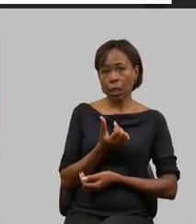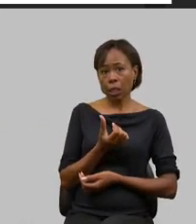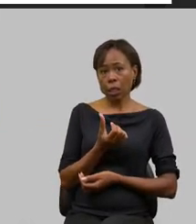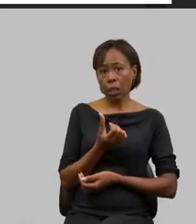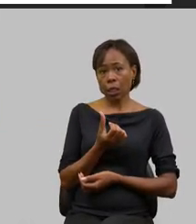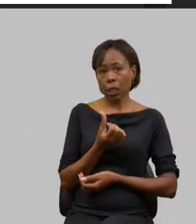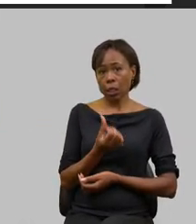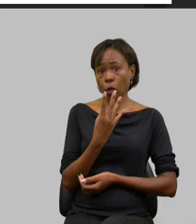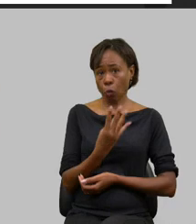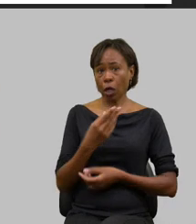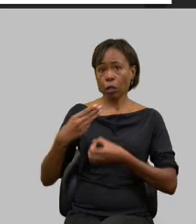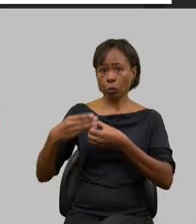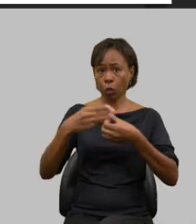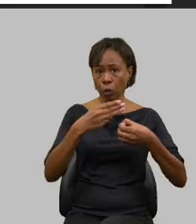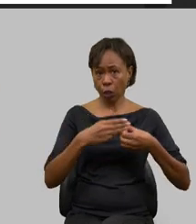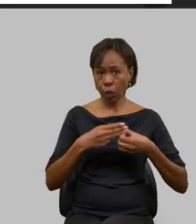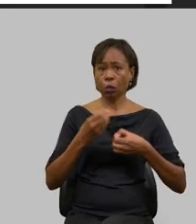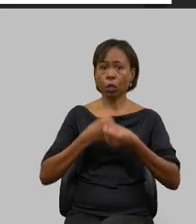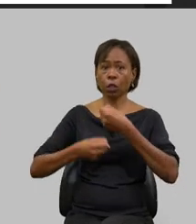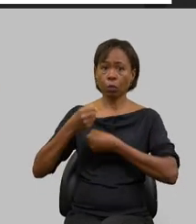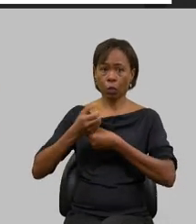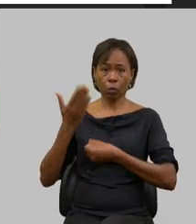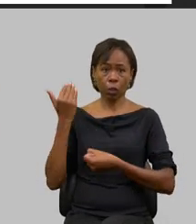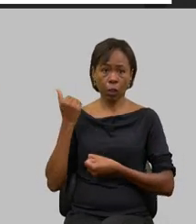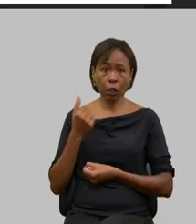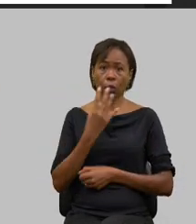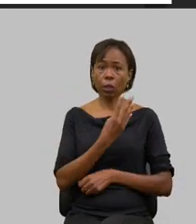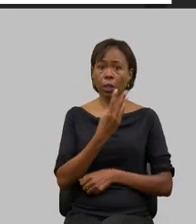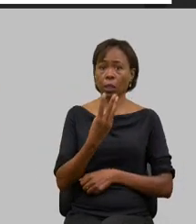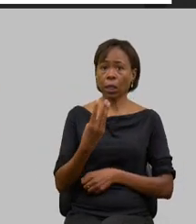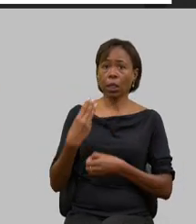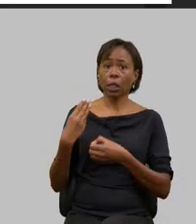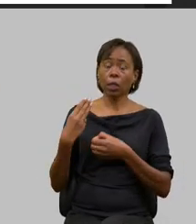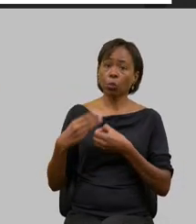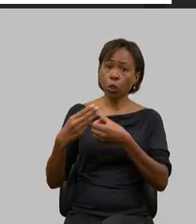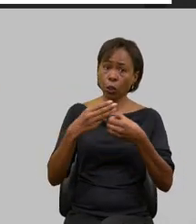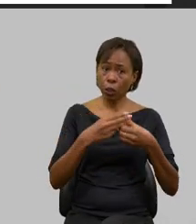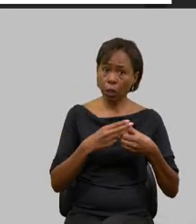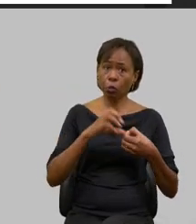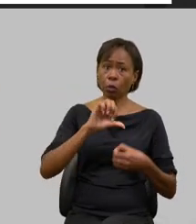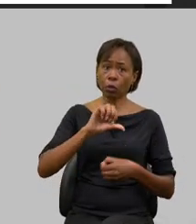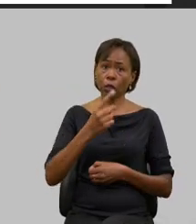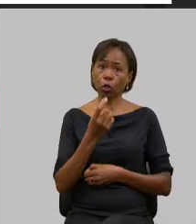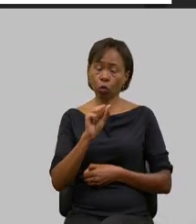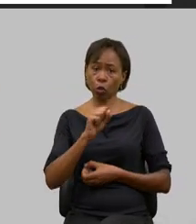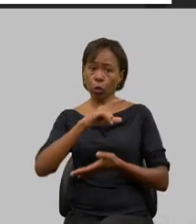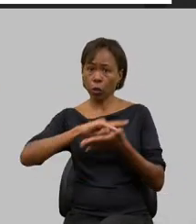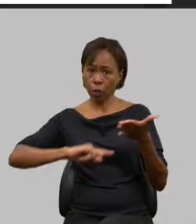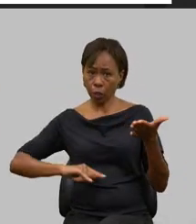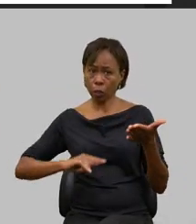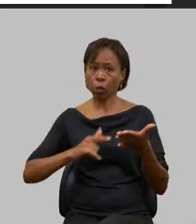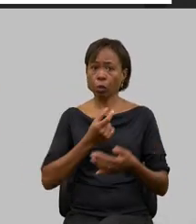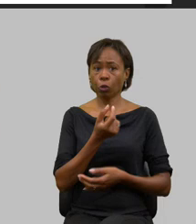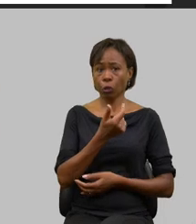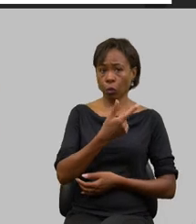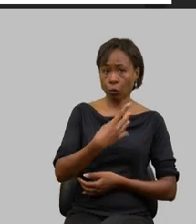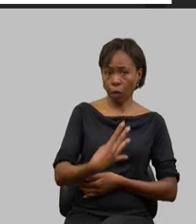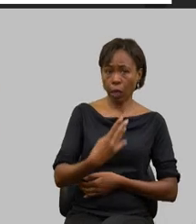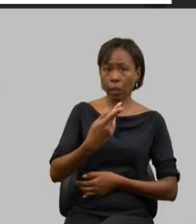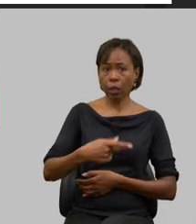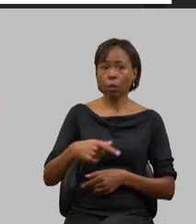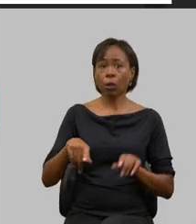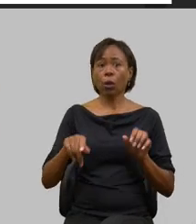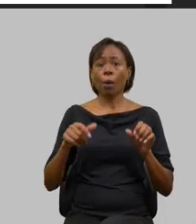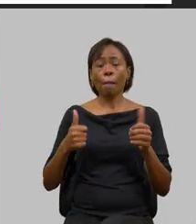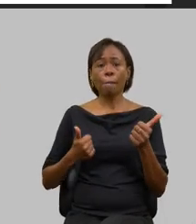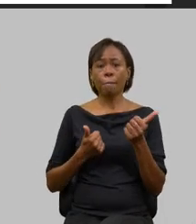títulos entregues em 43 municípios em 2024 um acordo de cooperação técnica para execução de programas